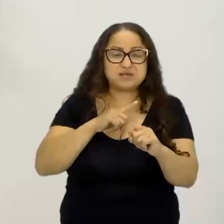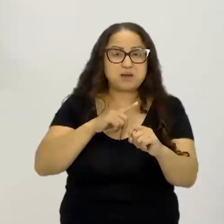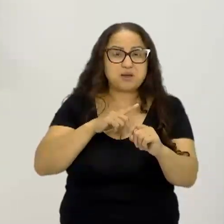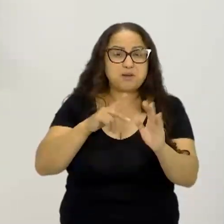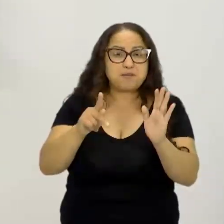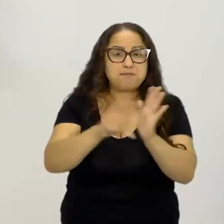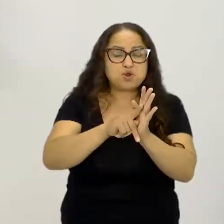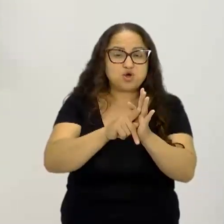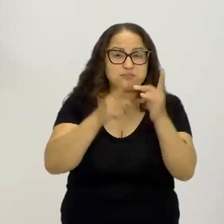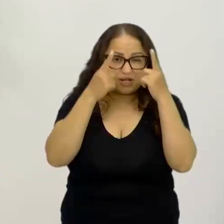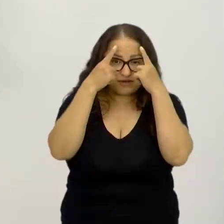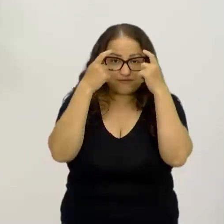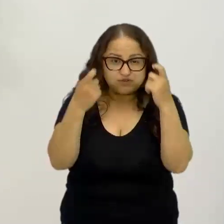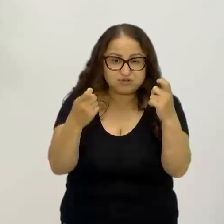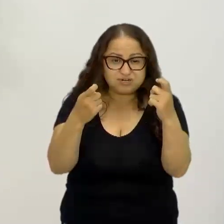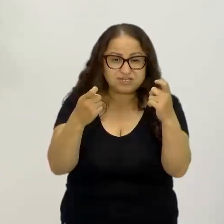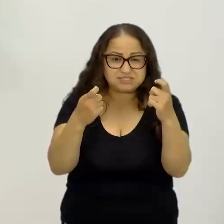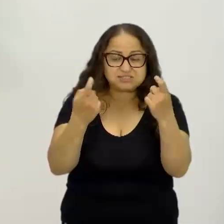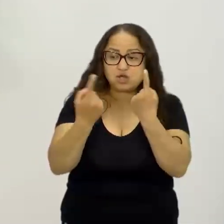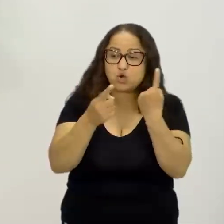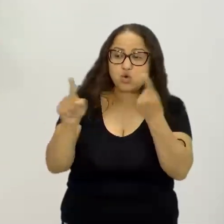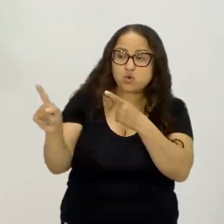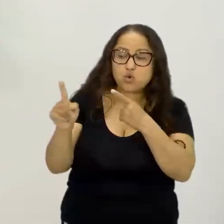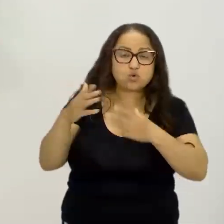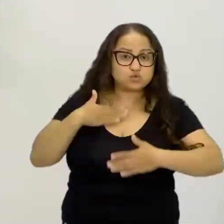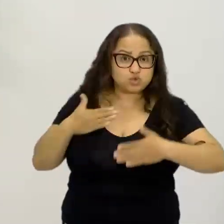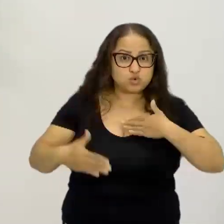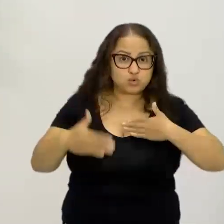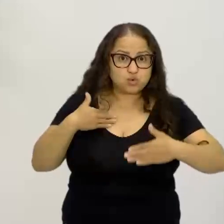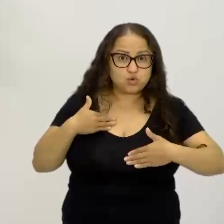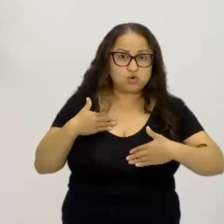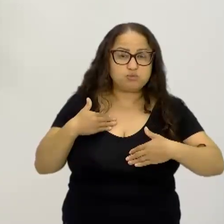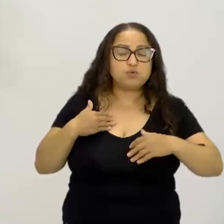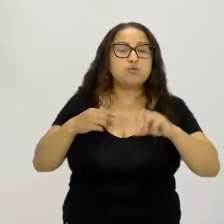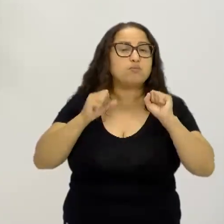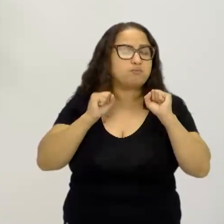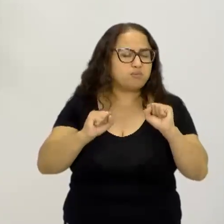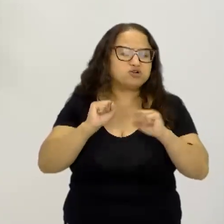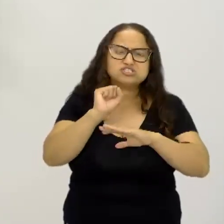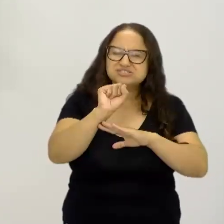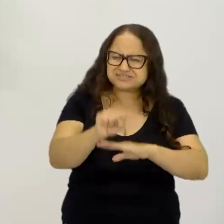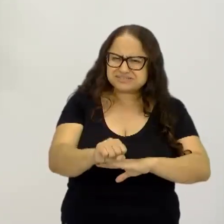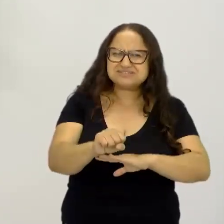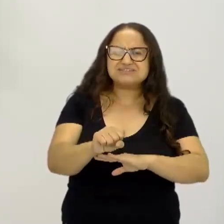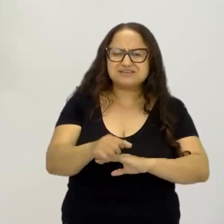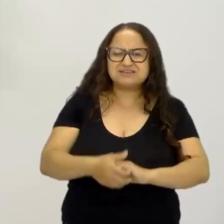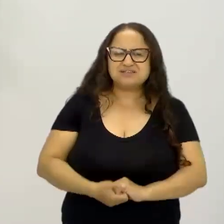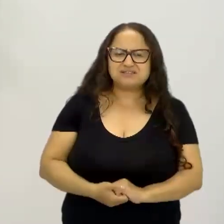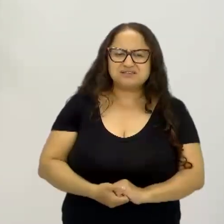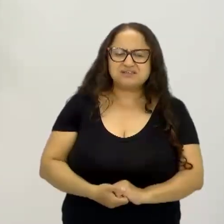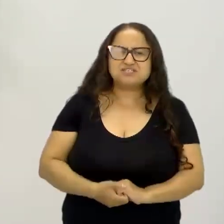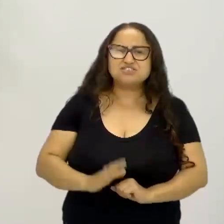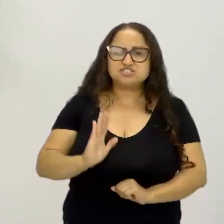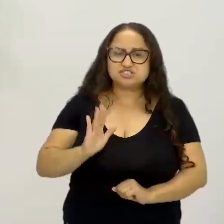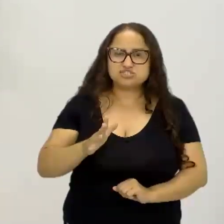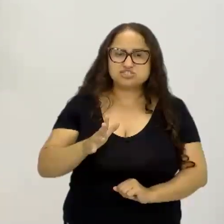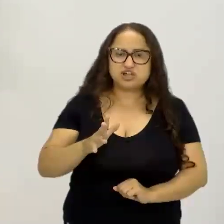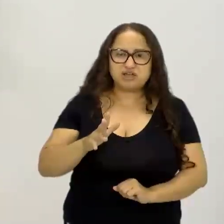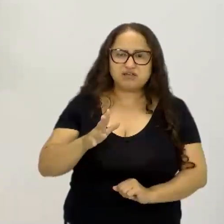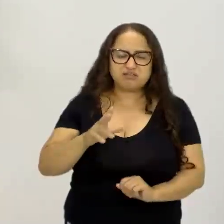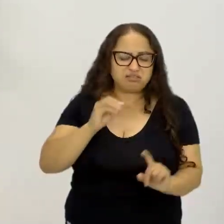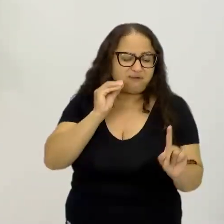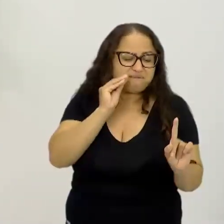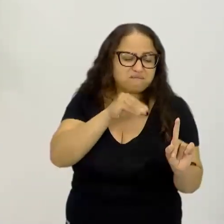violência, essa violência contra o corpo, ela, sim, pode ser algo muito intimidador. Mas,